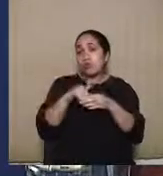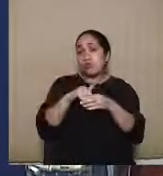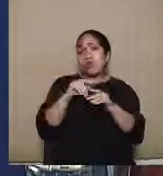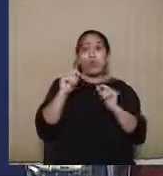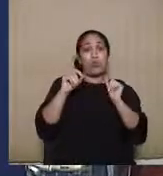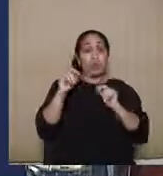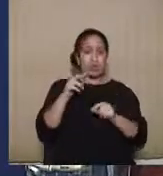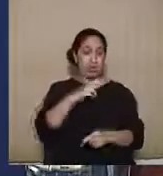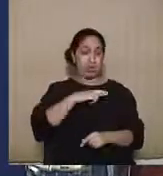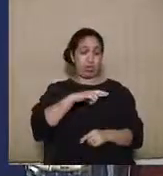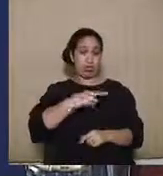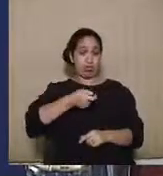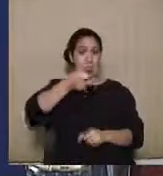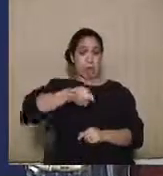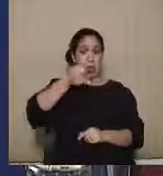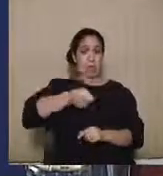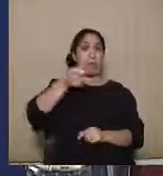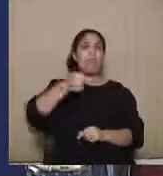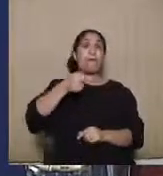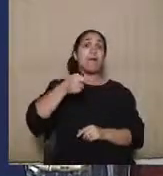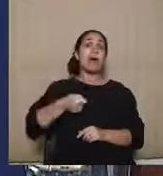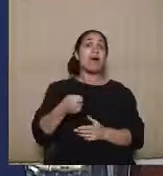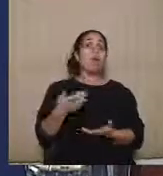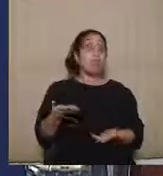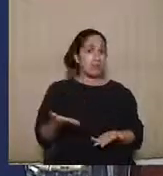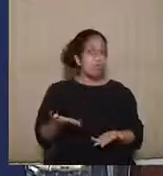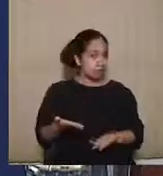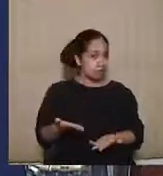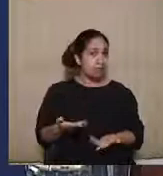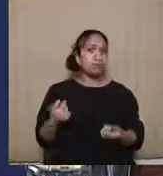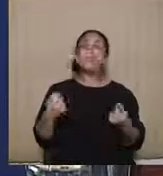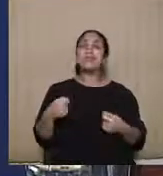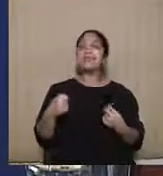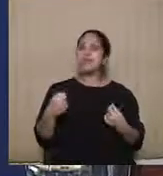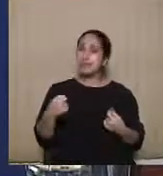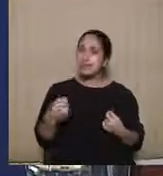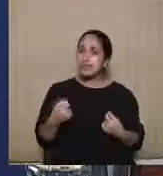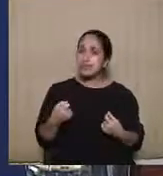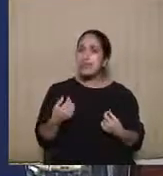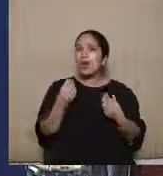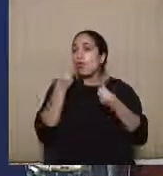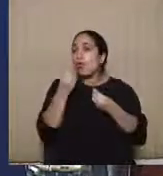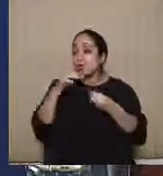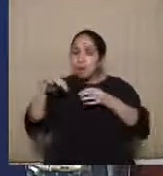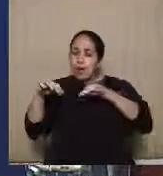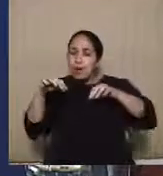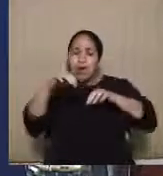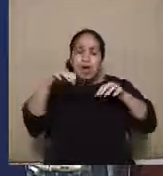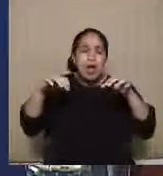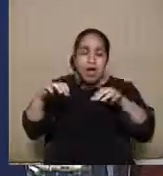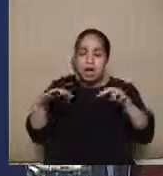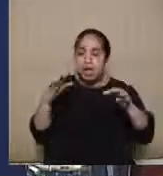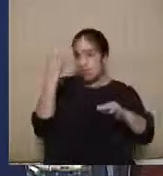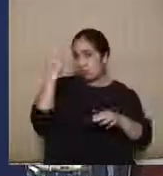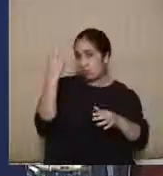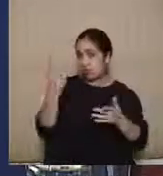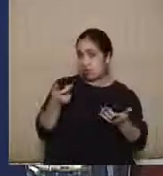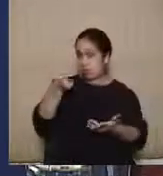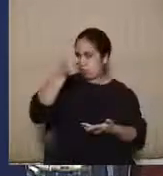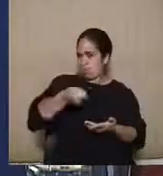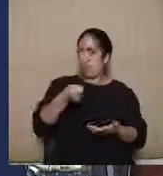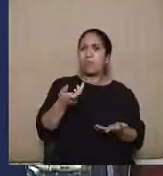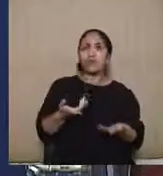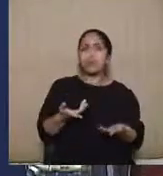poder religioso, né. Então, aí é outro que a gente vê, tem que ver onde que cai, cabe, né, nessas caixinhas, vamos dizer assim, dos abusos,